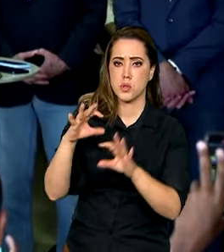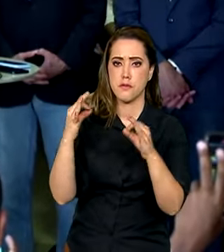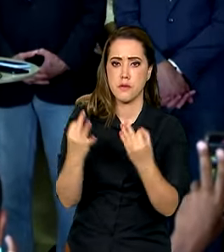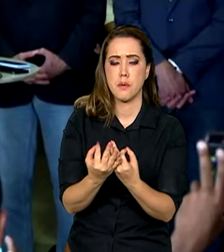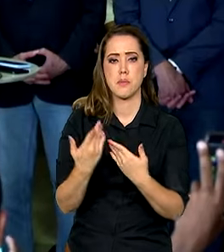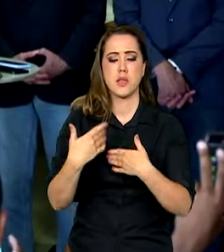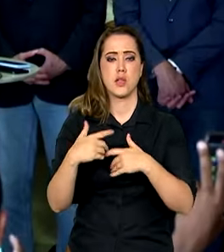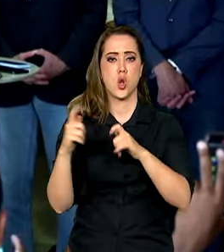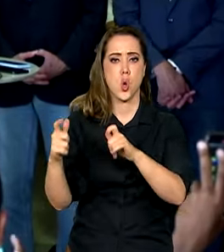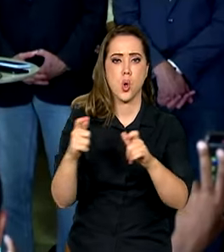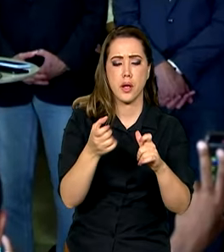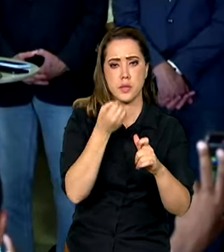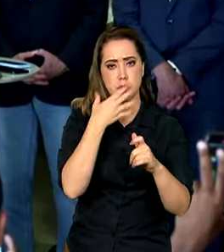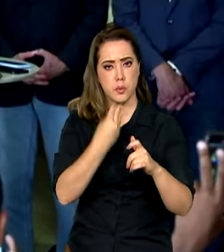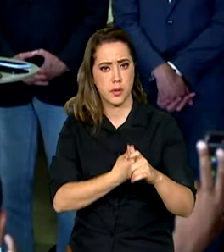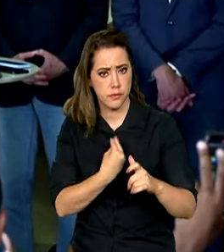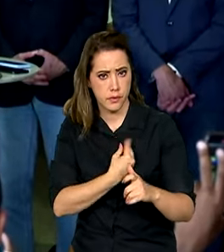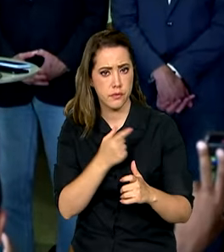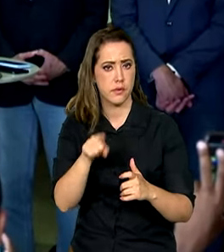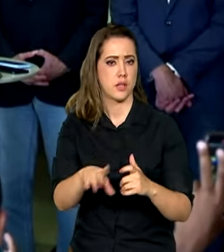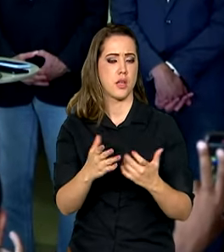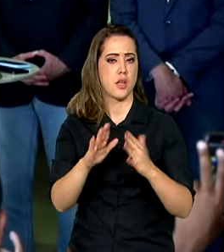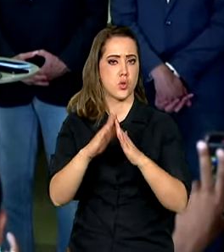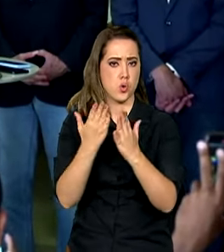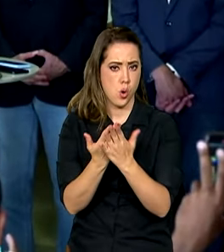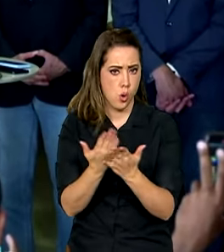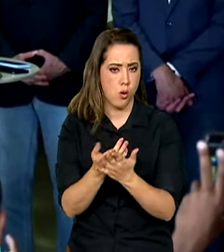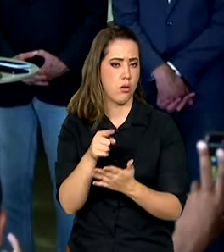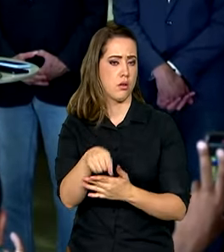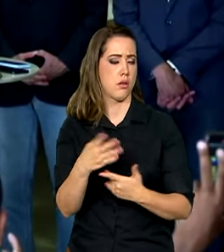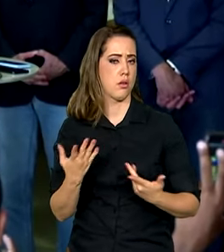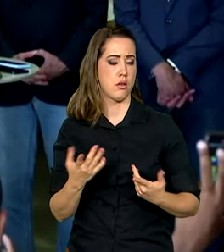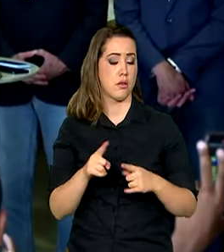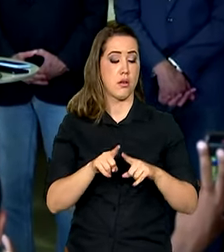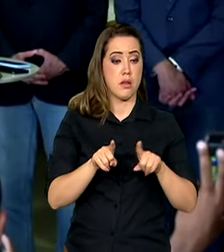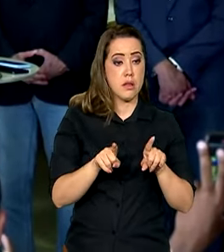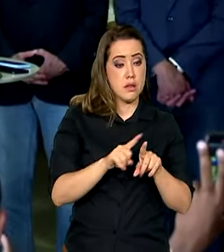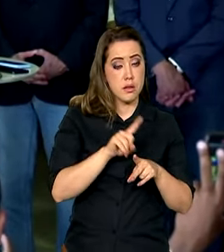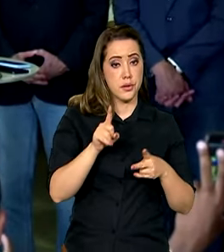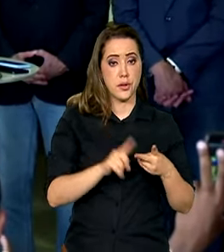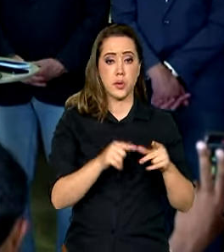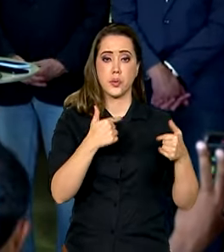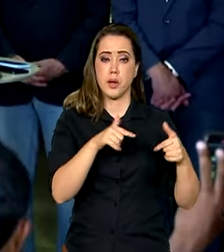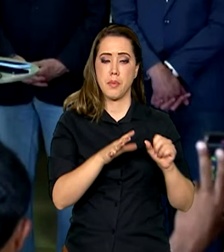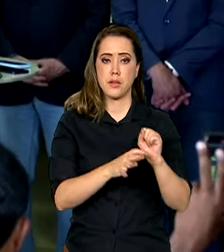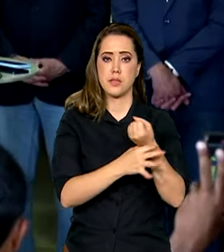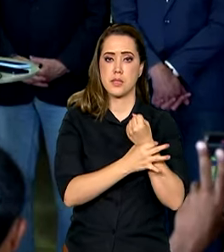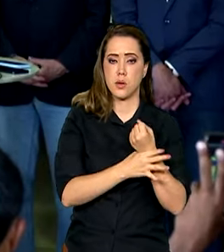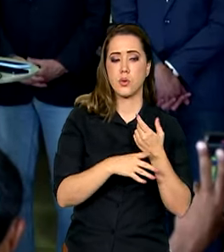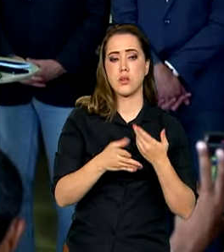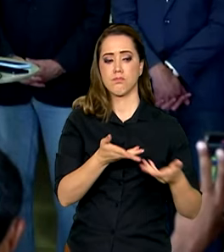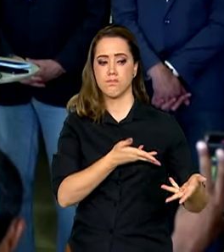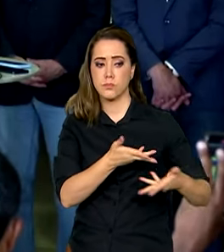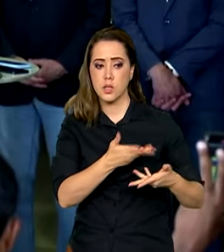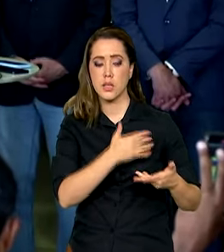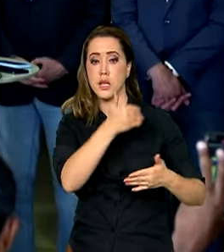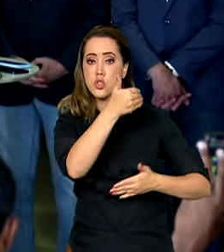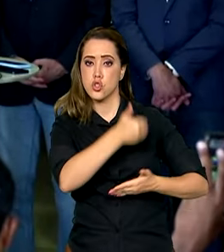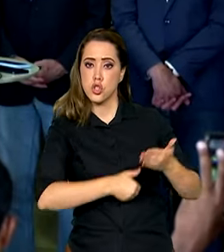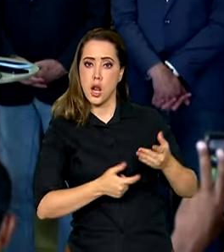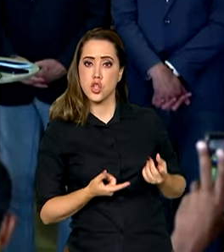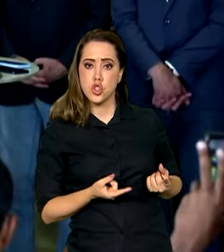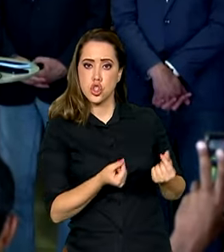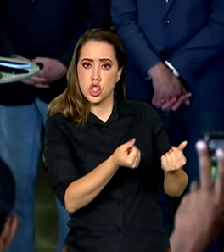rua asfaltada, e isso é segurança pública, esse é o decisivo. E a atividade da segurança que envolve tirar dinheiro das facções